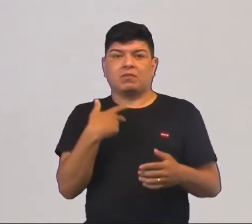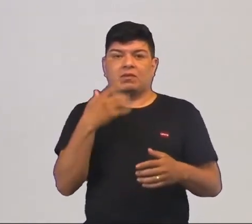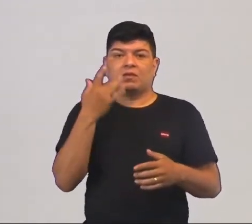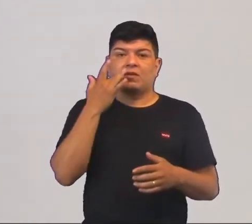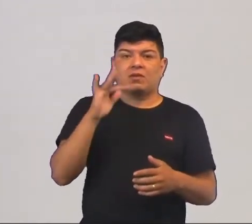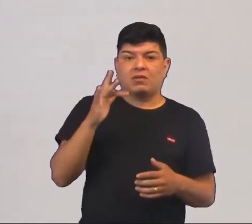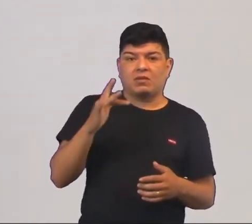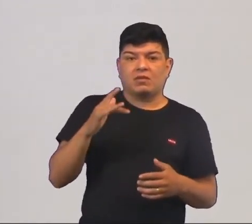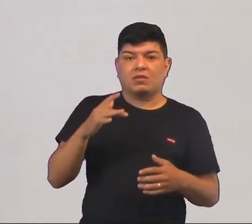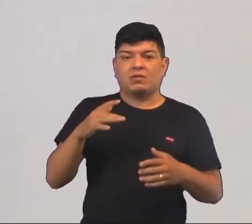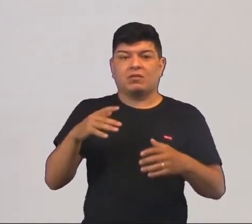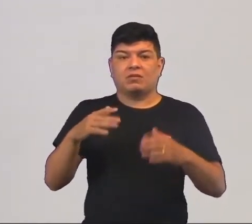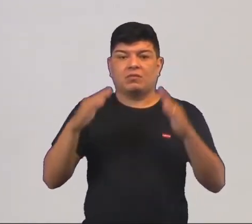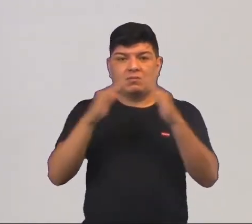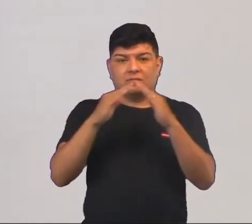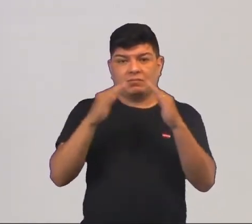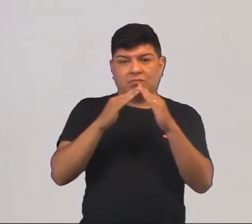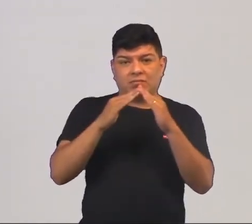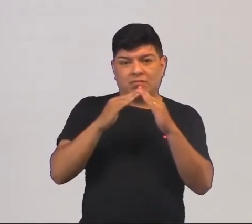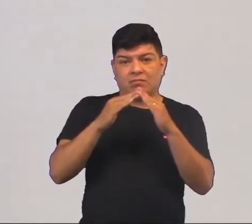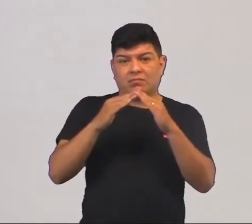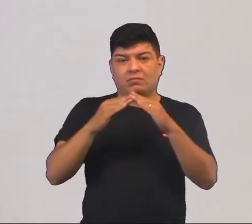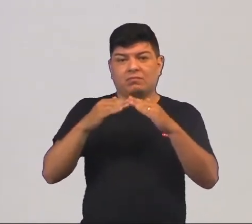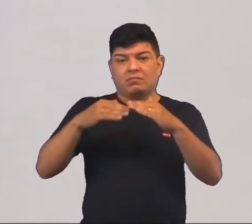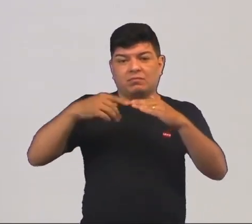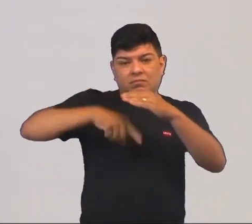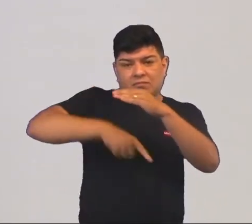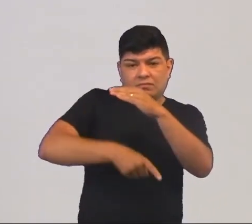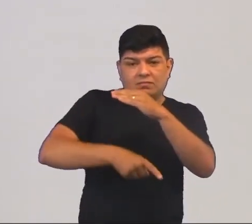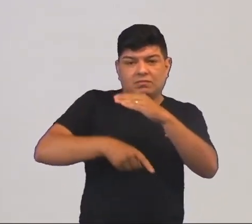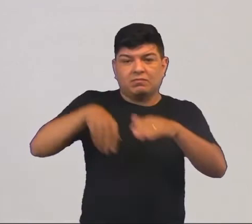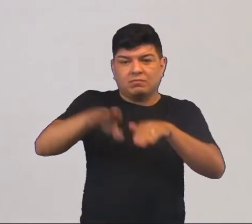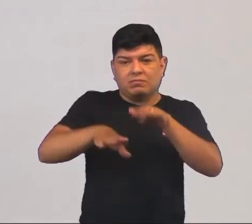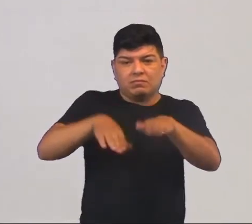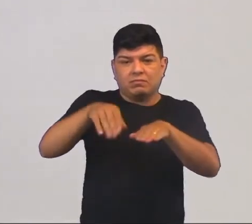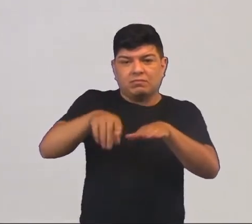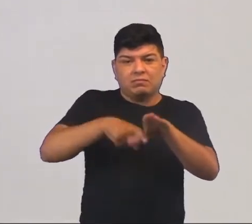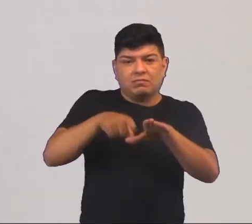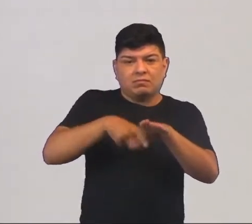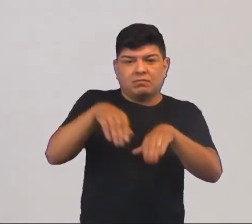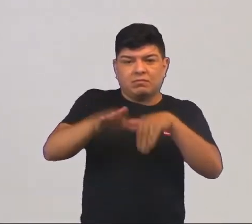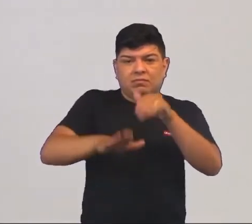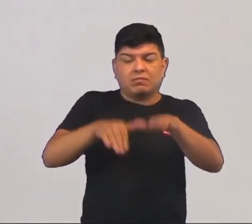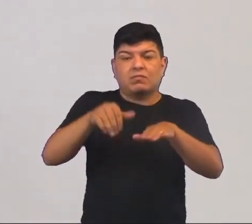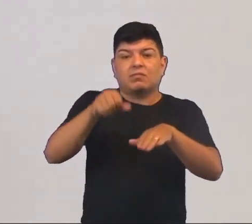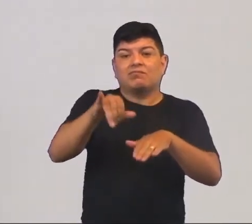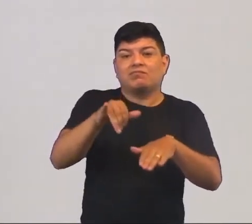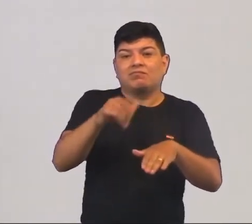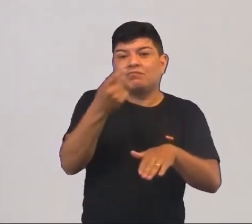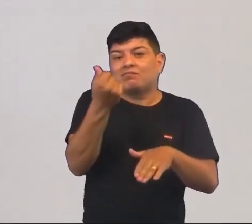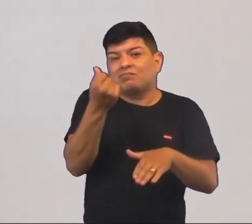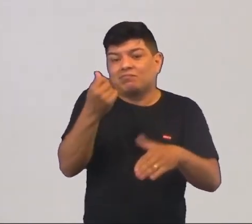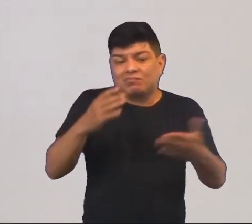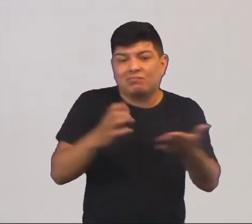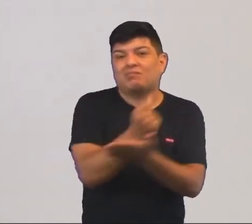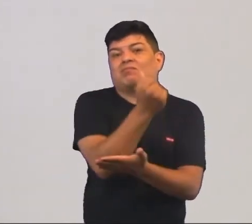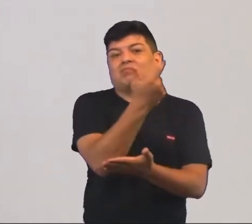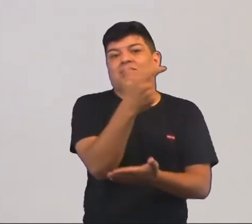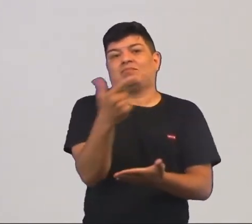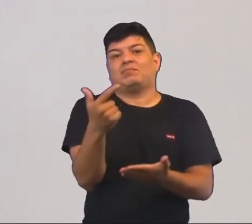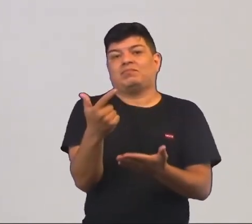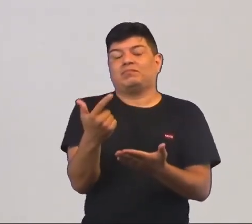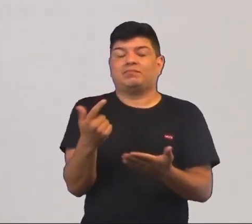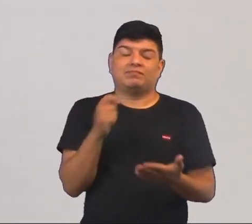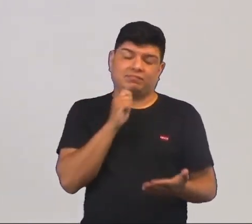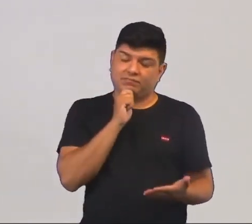ouro debaixo do solo da sua casa, ali debaixo onde você está pisando, se você não tem dinheiro para tirar esse ouro.